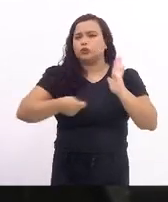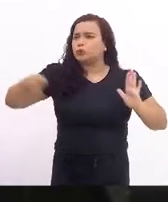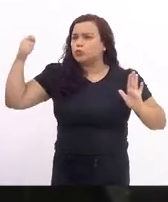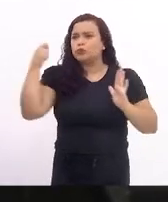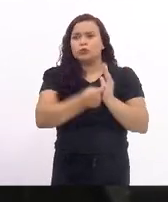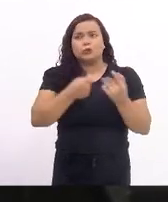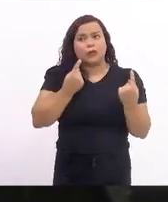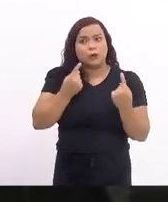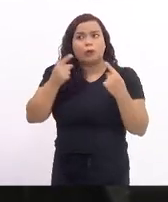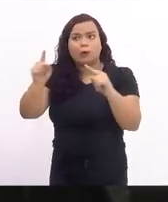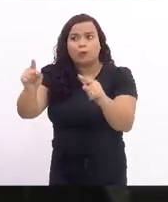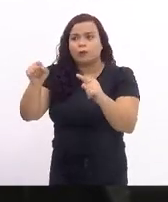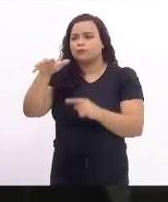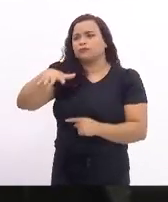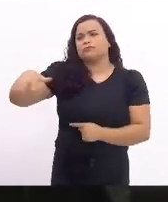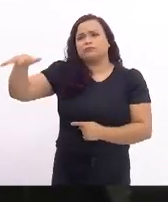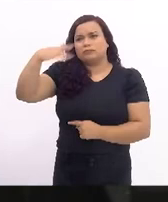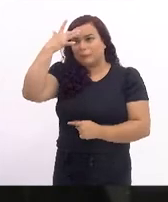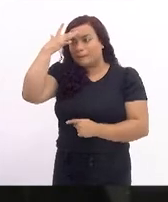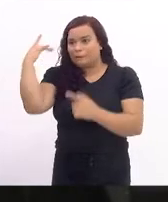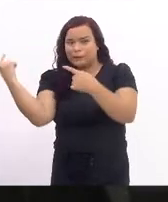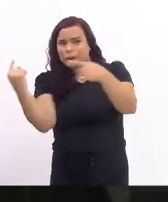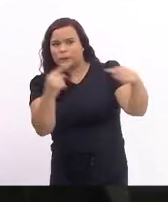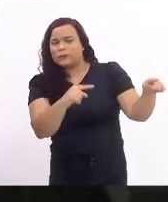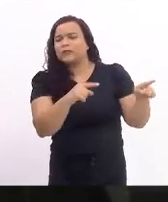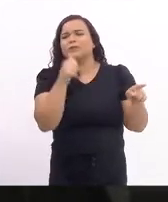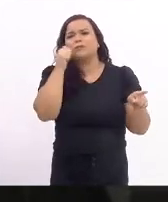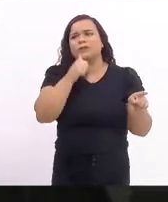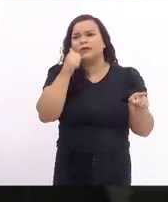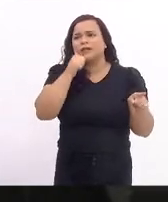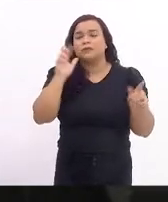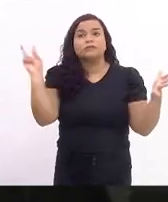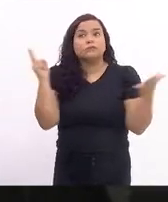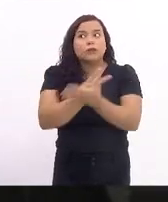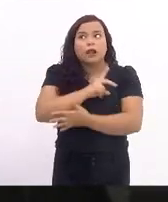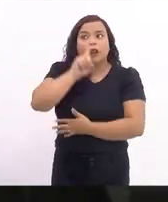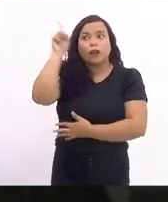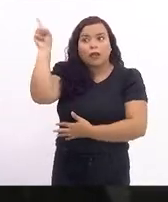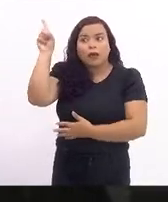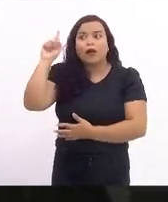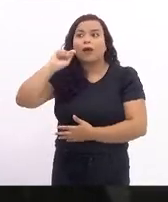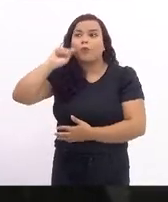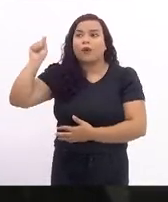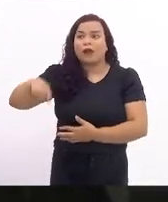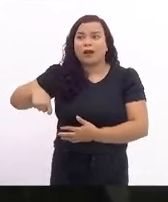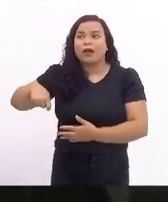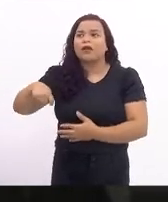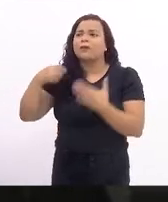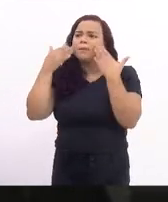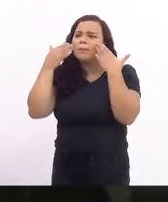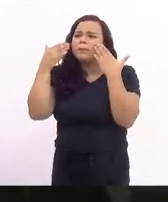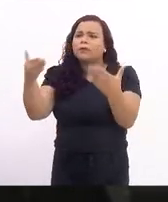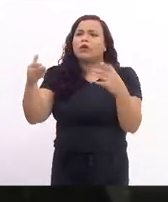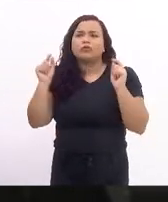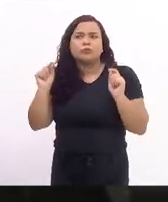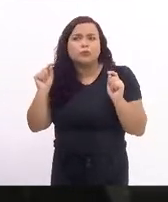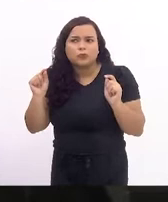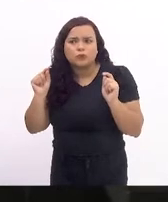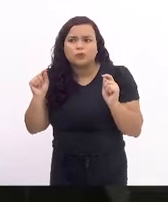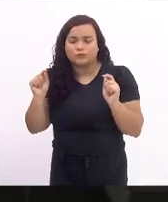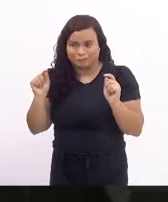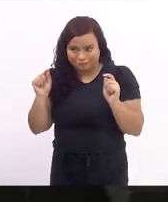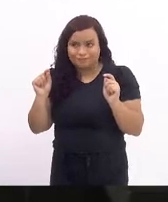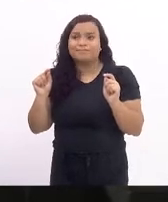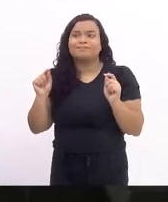Mas, esse episódio da Ucrânia, deputada presidente, só nos mostra que